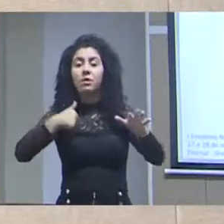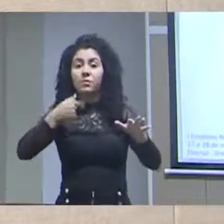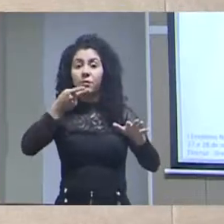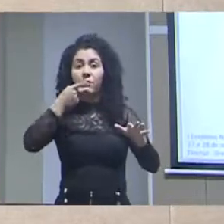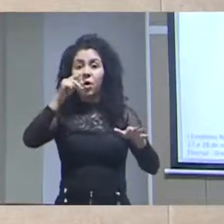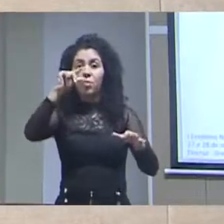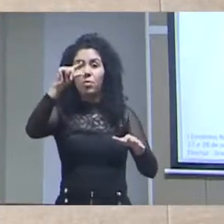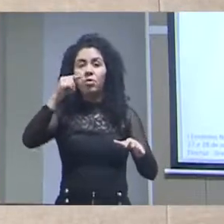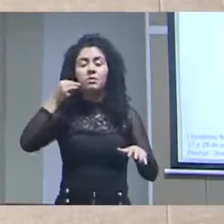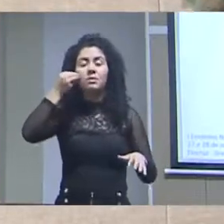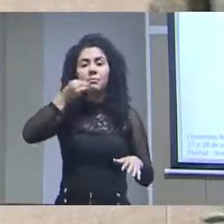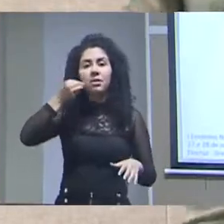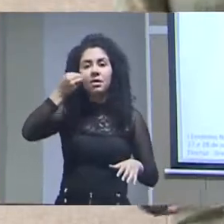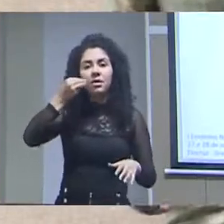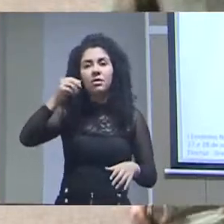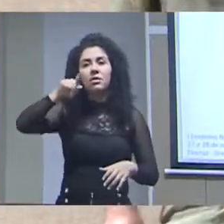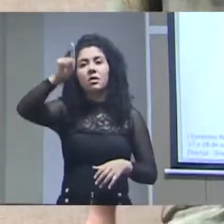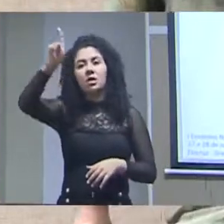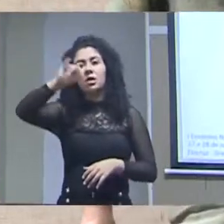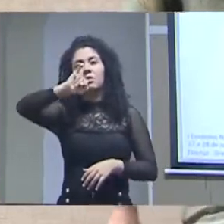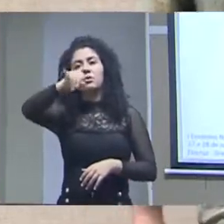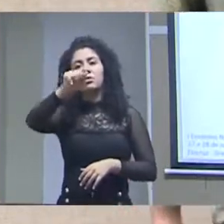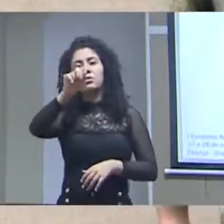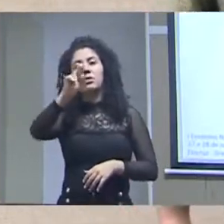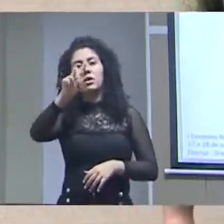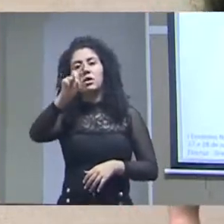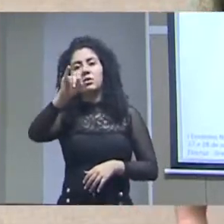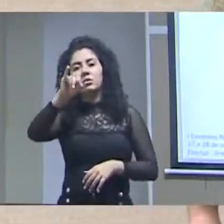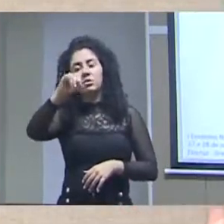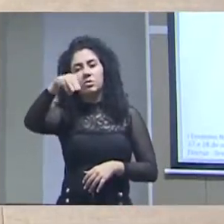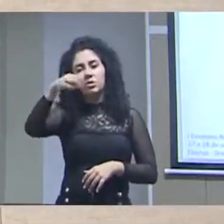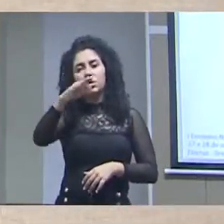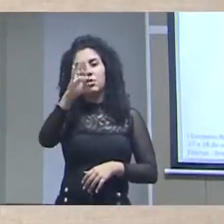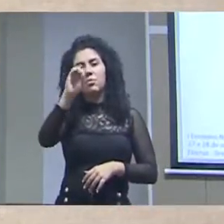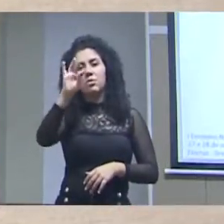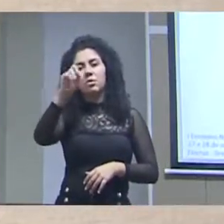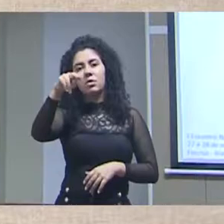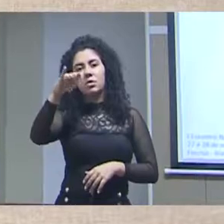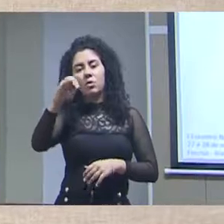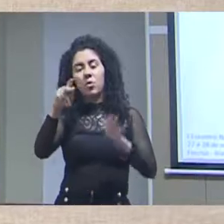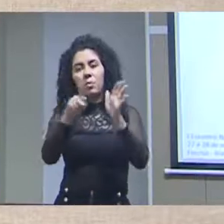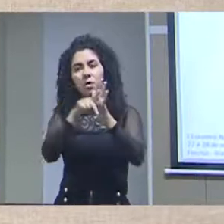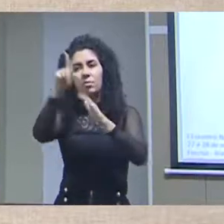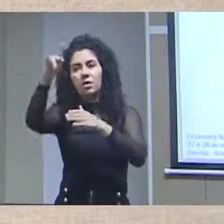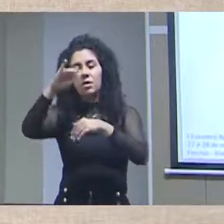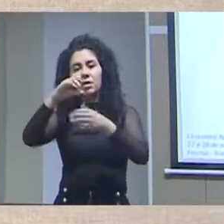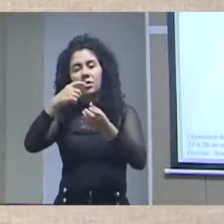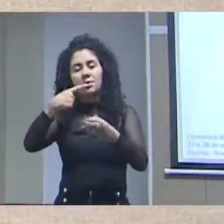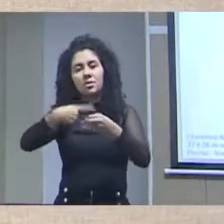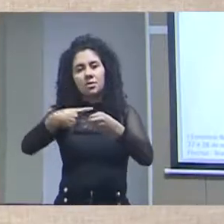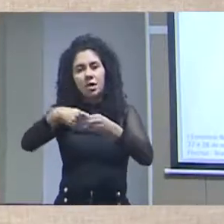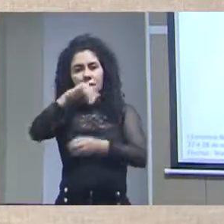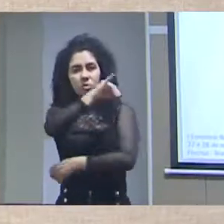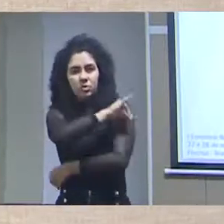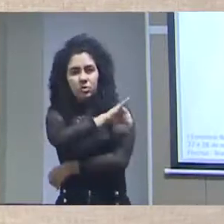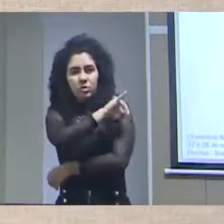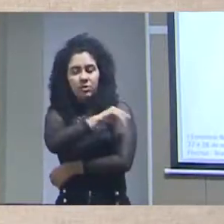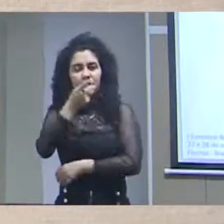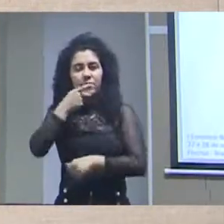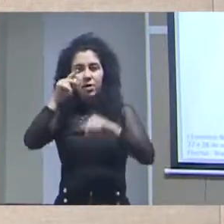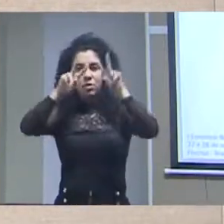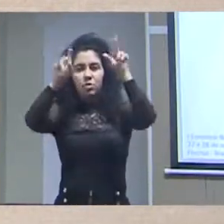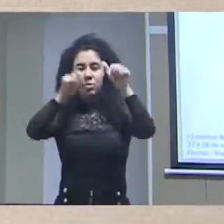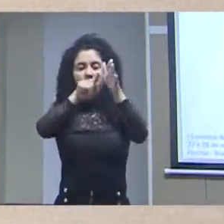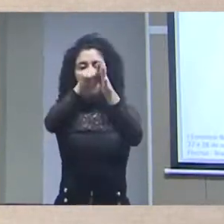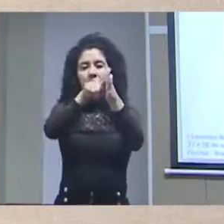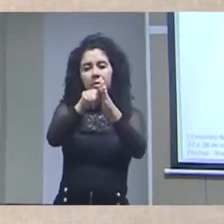experiência do Jardim Botânico do Rio de Janeiro na publicação ou abertura dos dados de pesquisa.